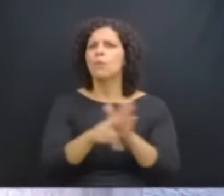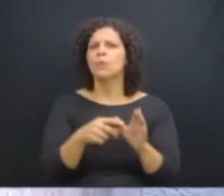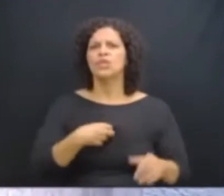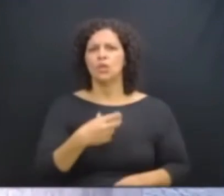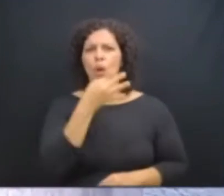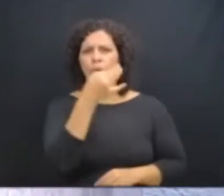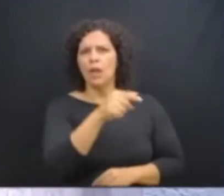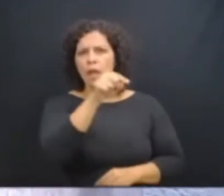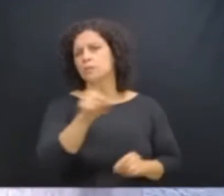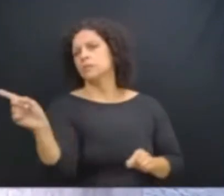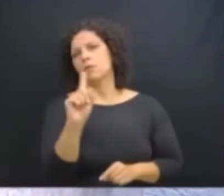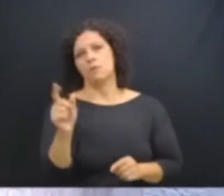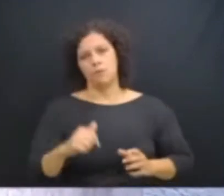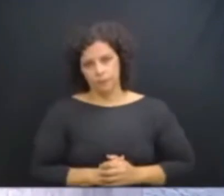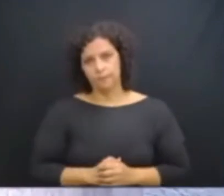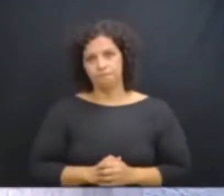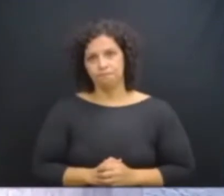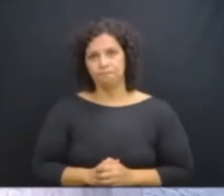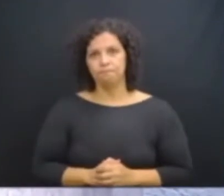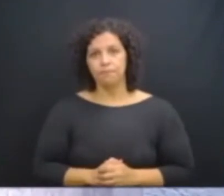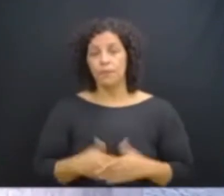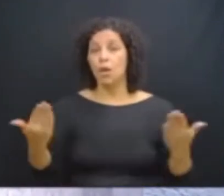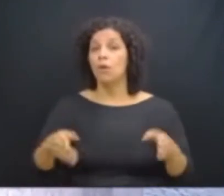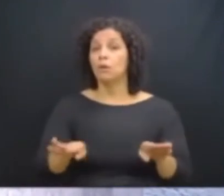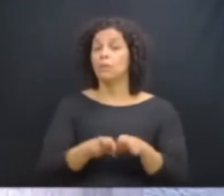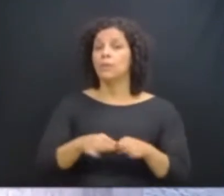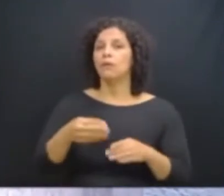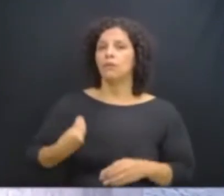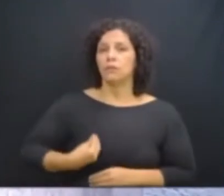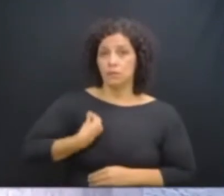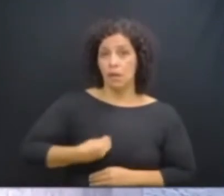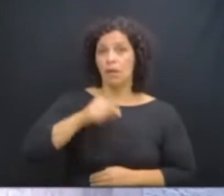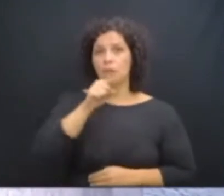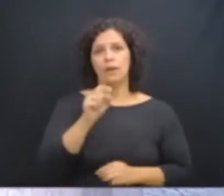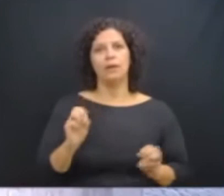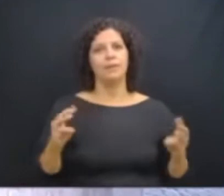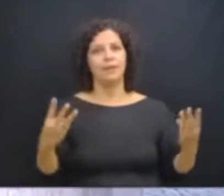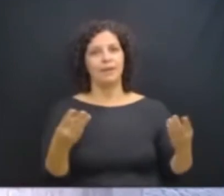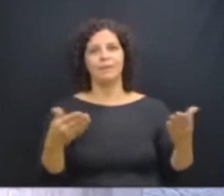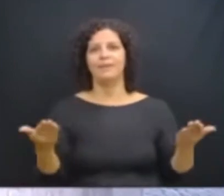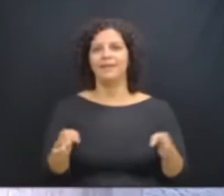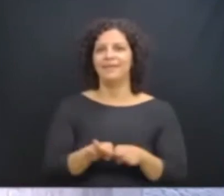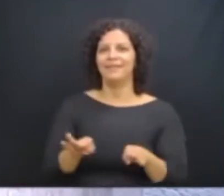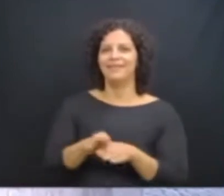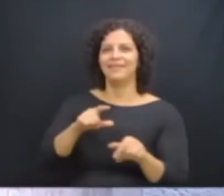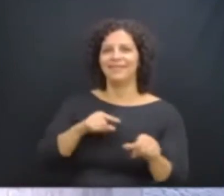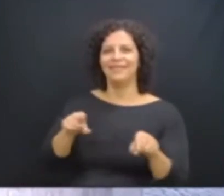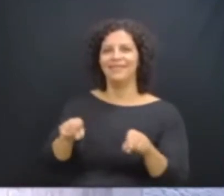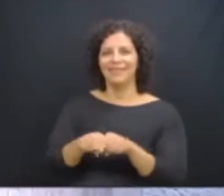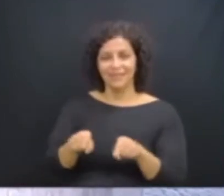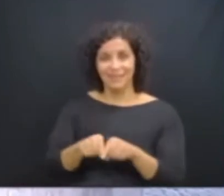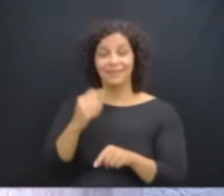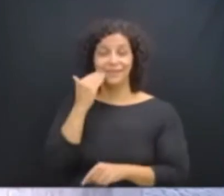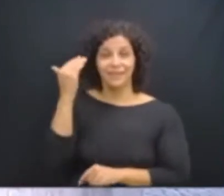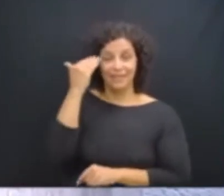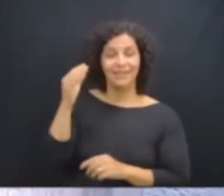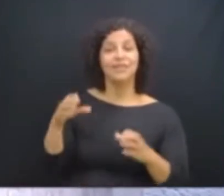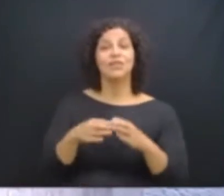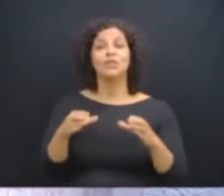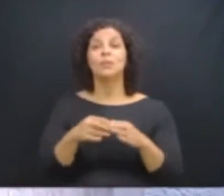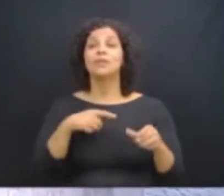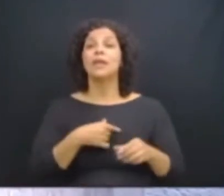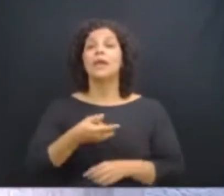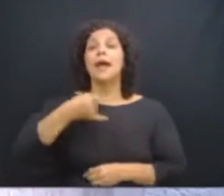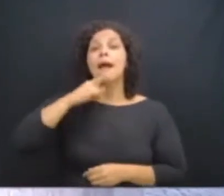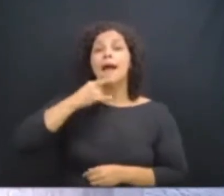tem vez. Então, presente eu estarei, senhor presidente. E se houver também adolescentes ingerindo bebidas